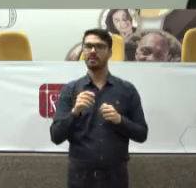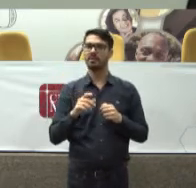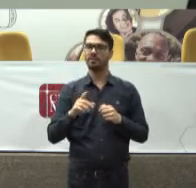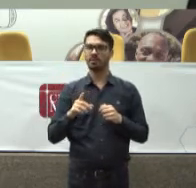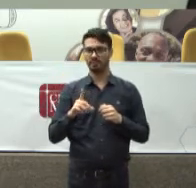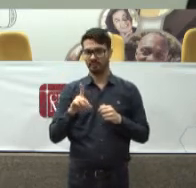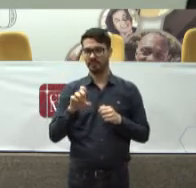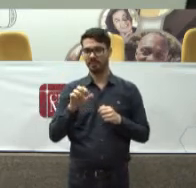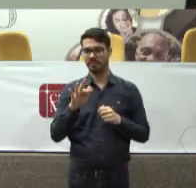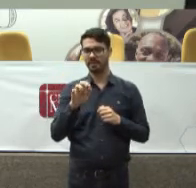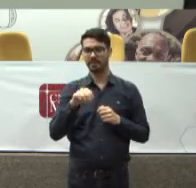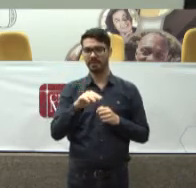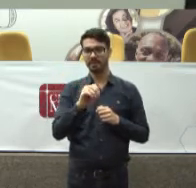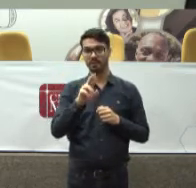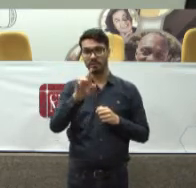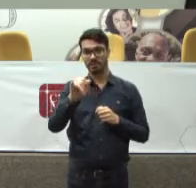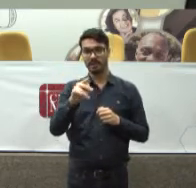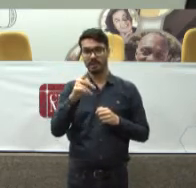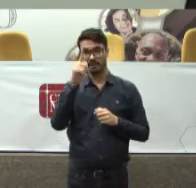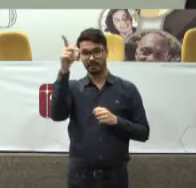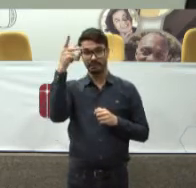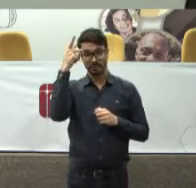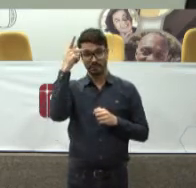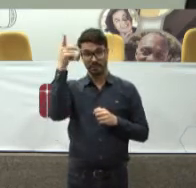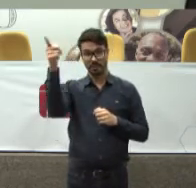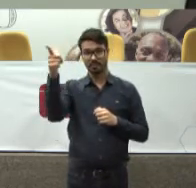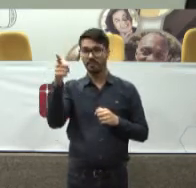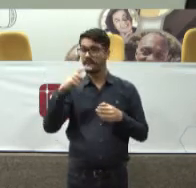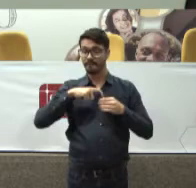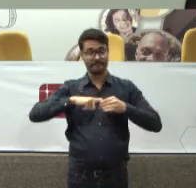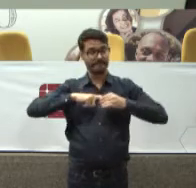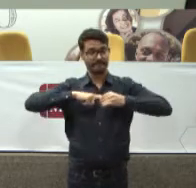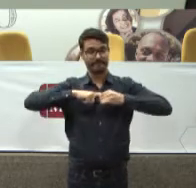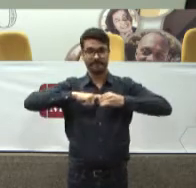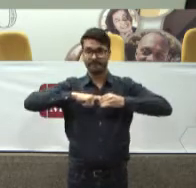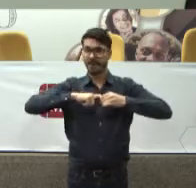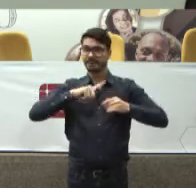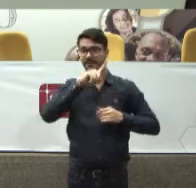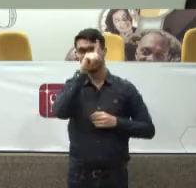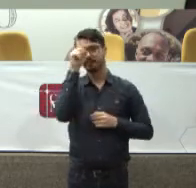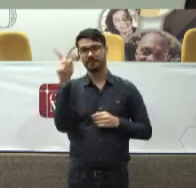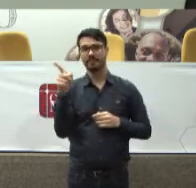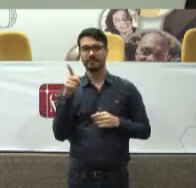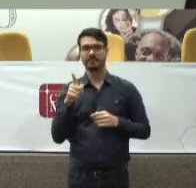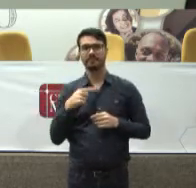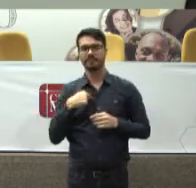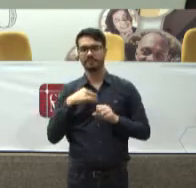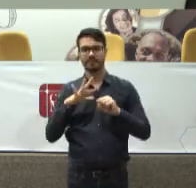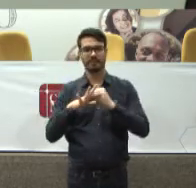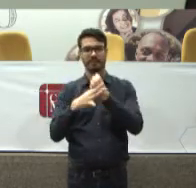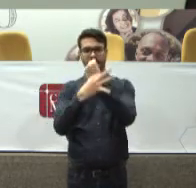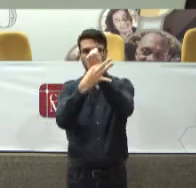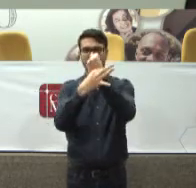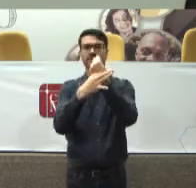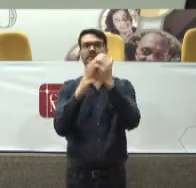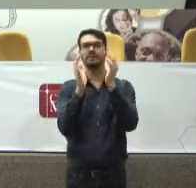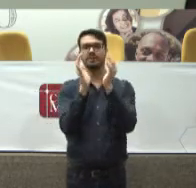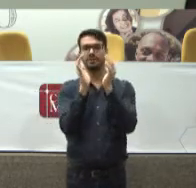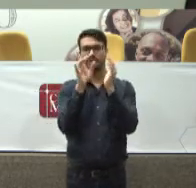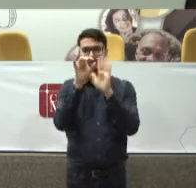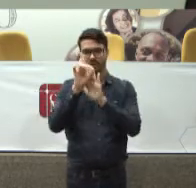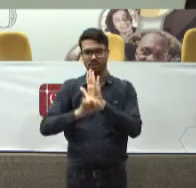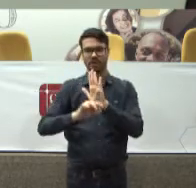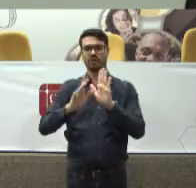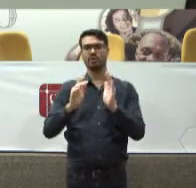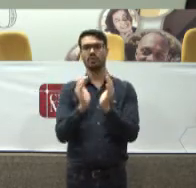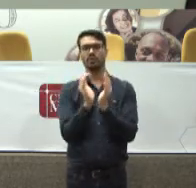conosco Então a defensoria pública De São Paulo É parceira Na questão De garantir O direito coletivo E